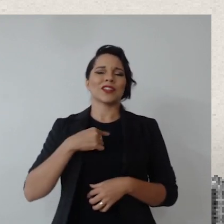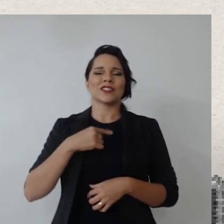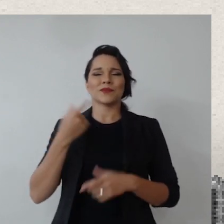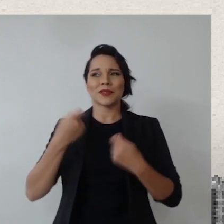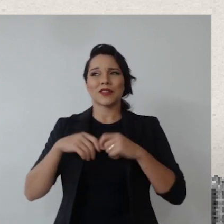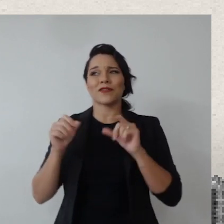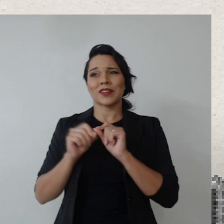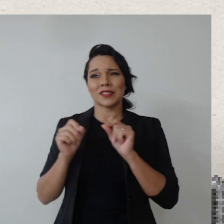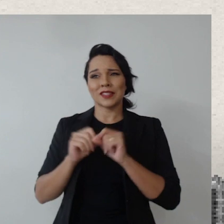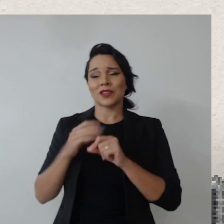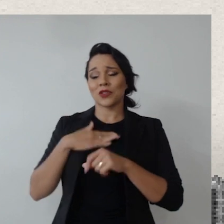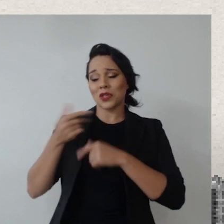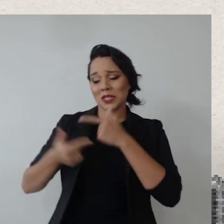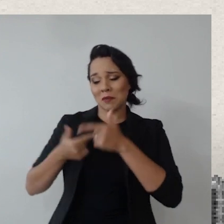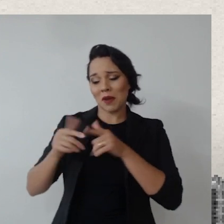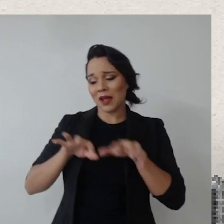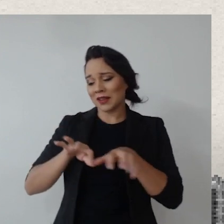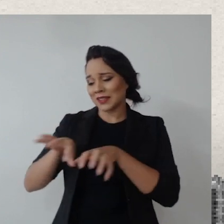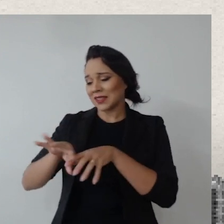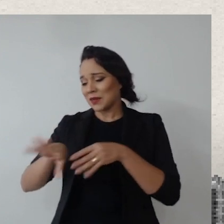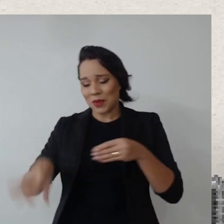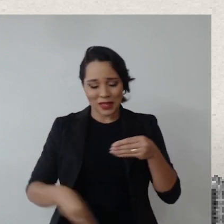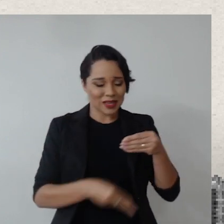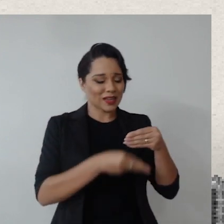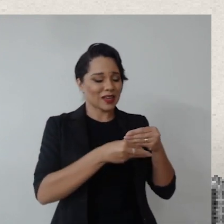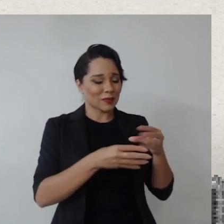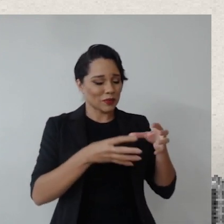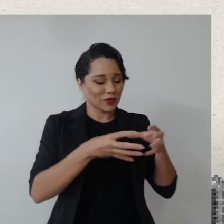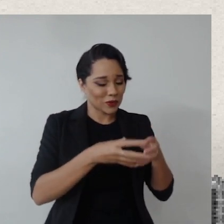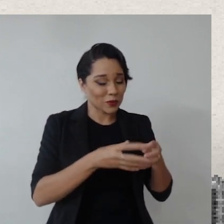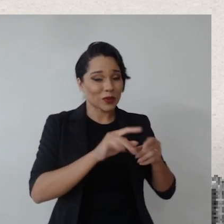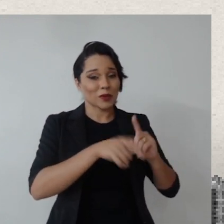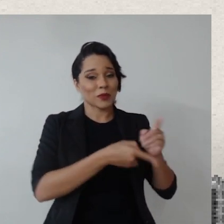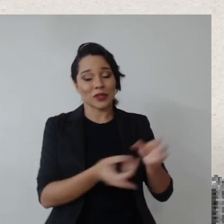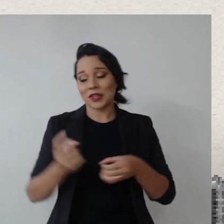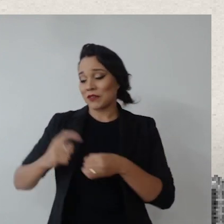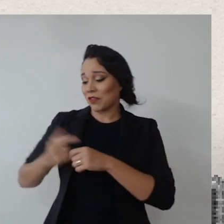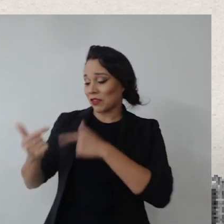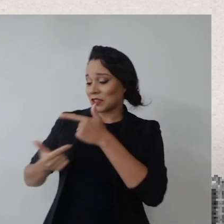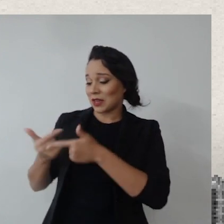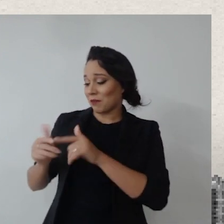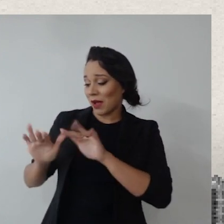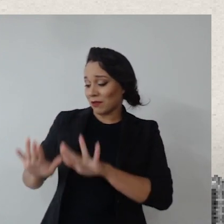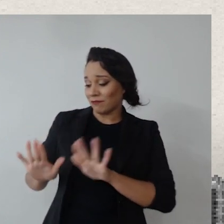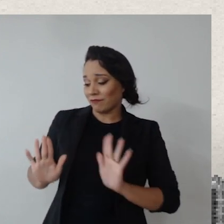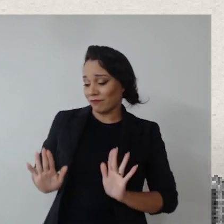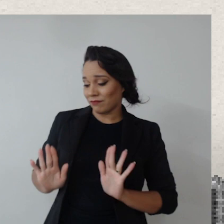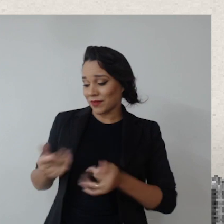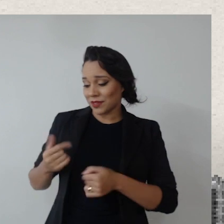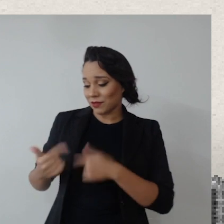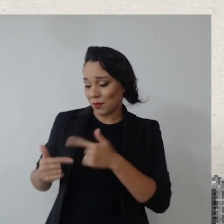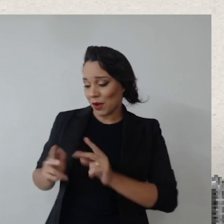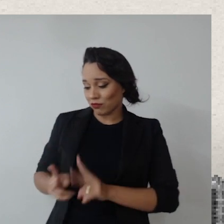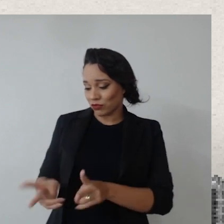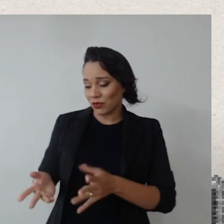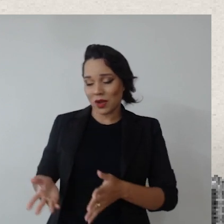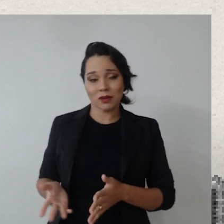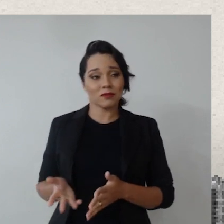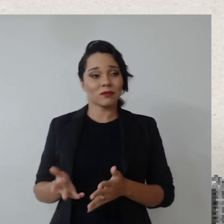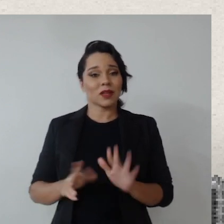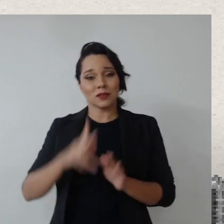que a gente tem que fazer do nosso serviço para integrar o comitê, e quando a gente volta, o nosso trabalho está aqui, então,